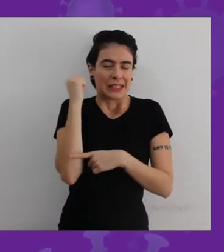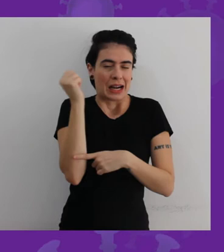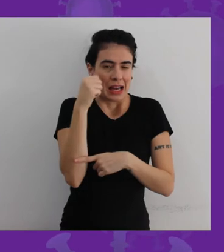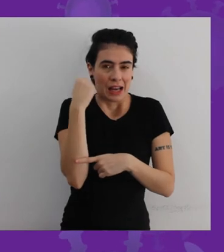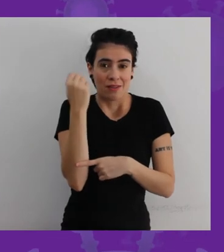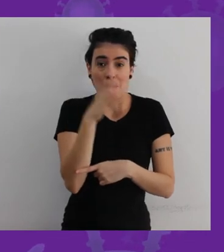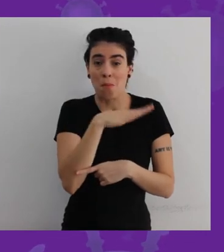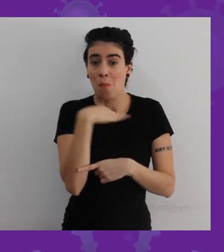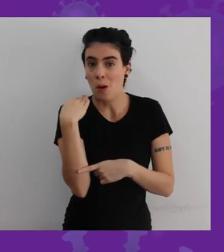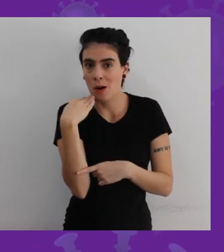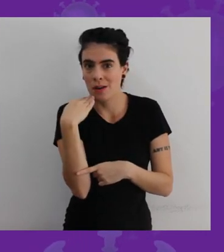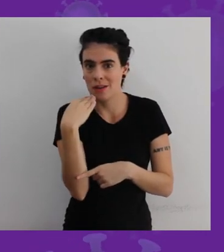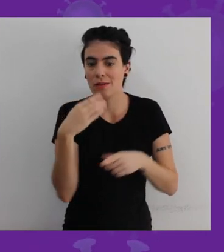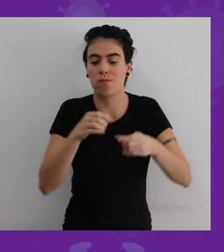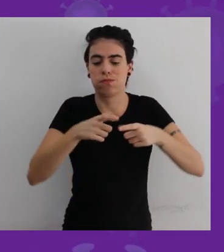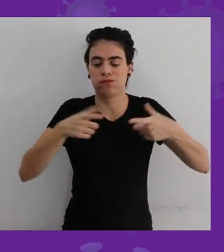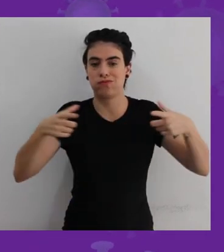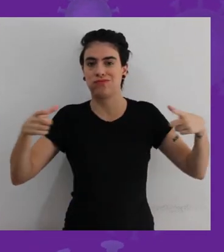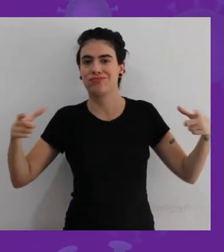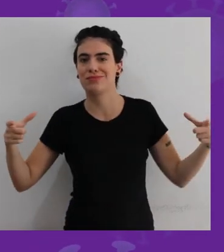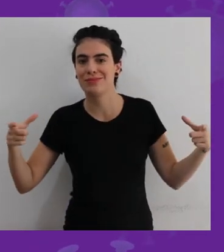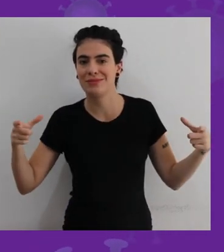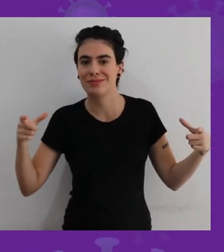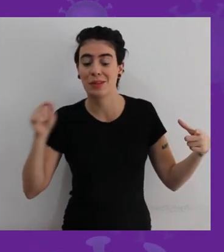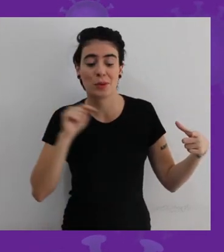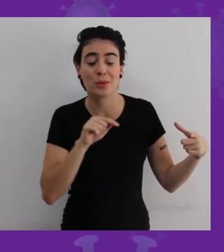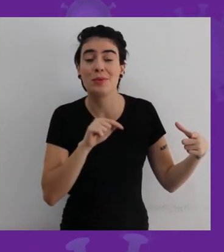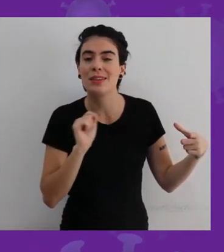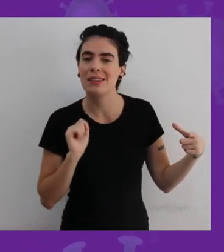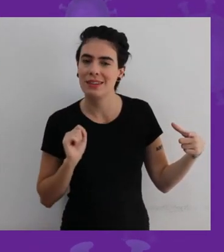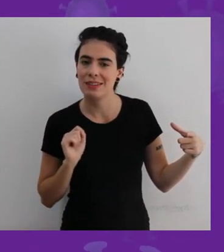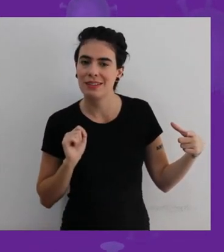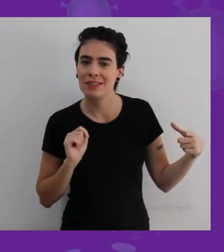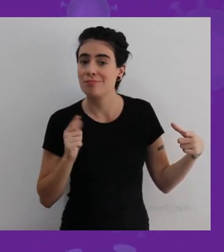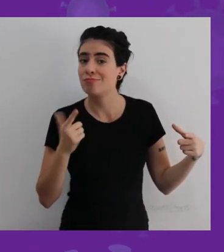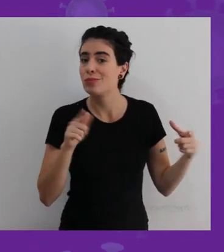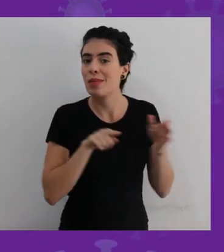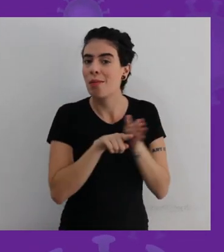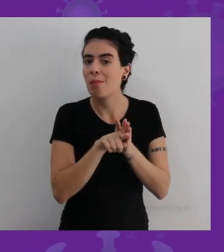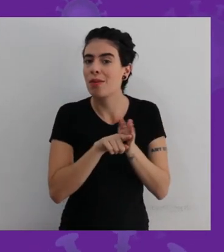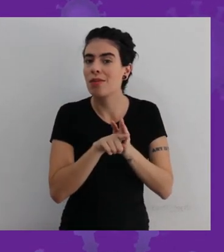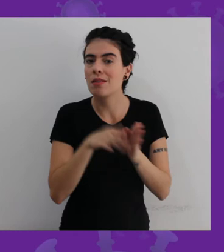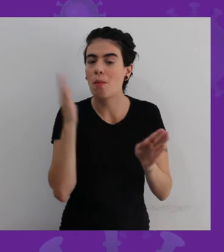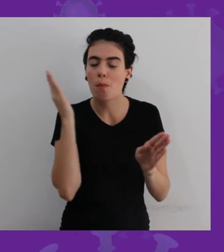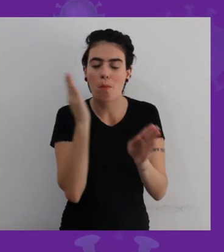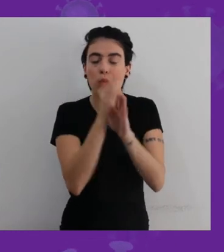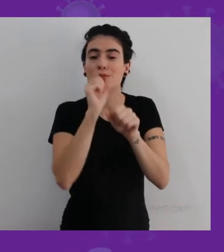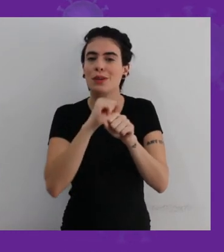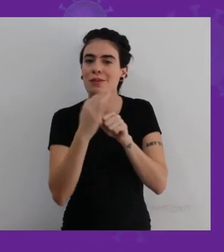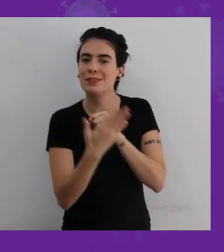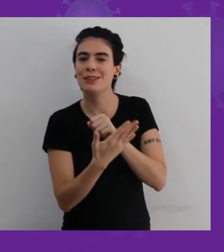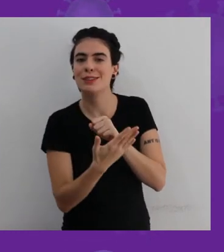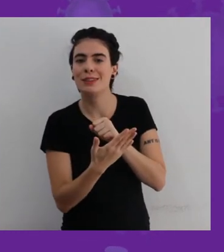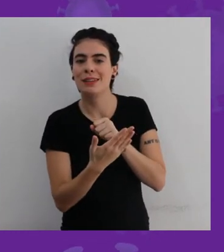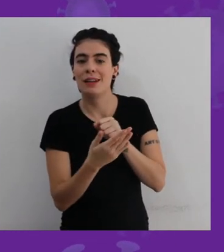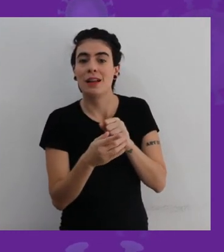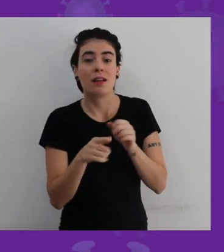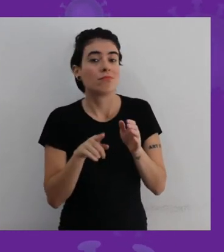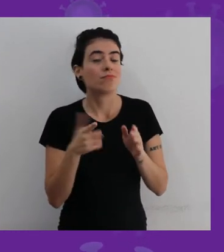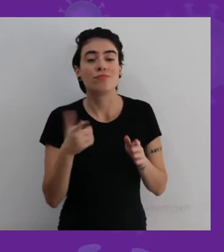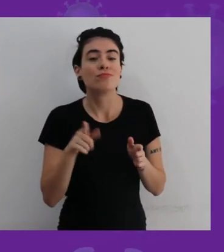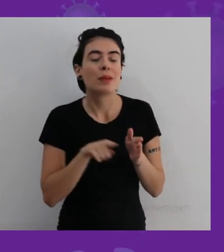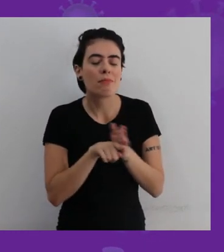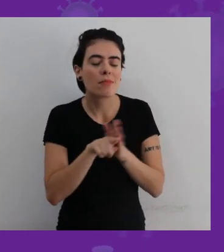Estão mostrando que provavelmente o que nós não estamos fazendo é diagnóstico da causa da morte por síndrome